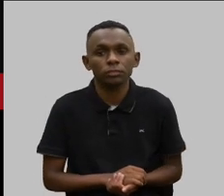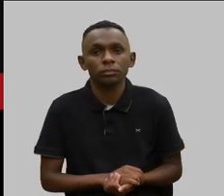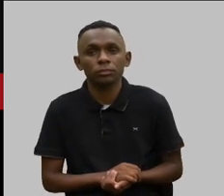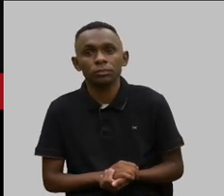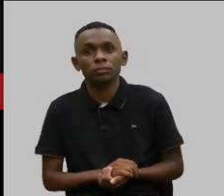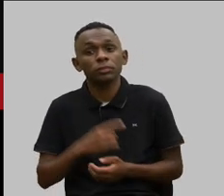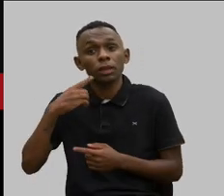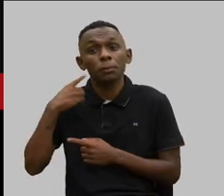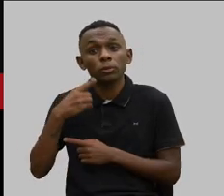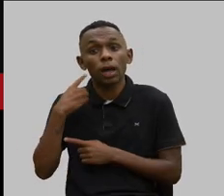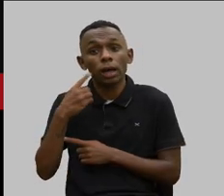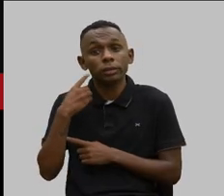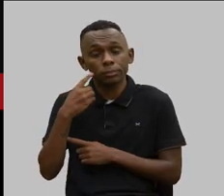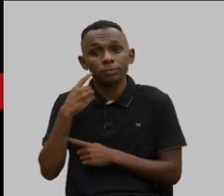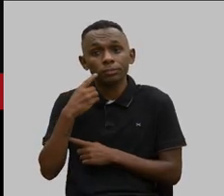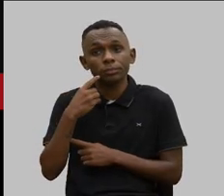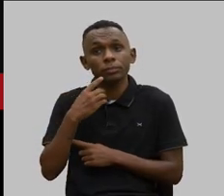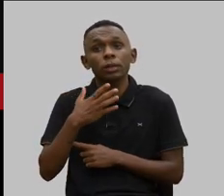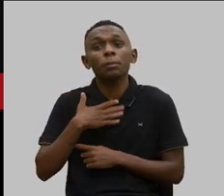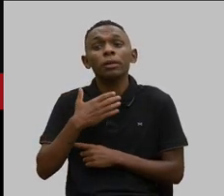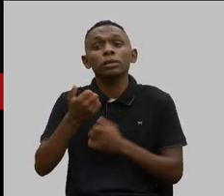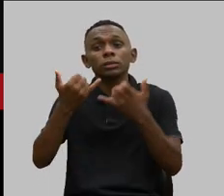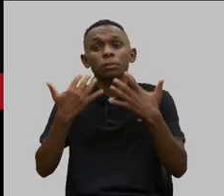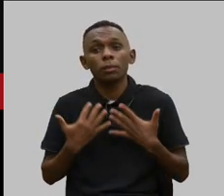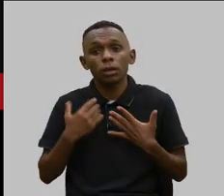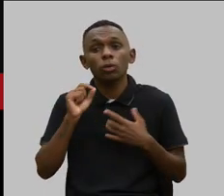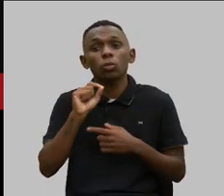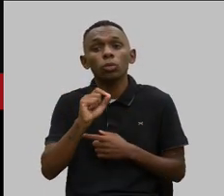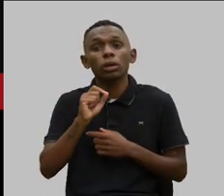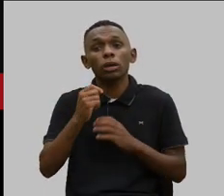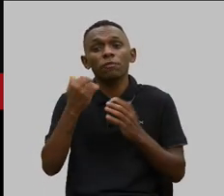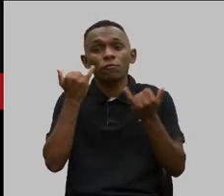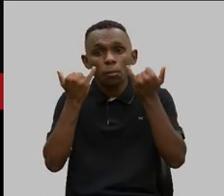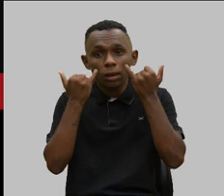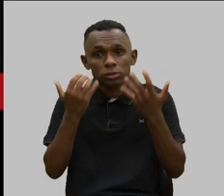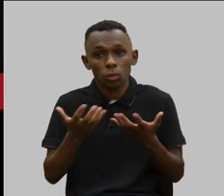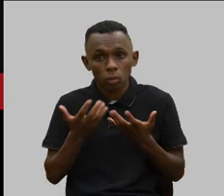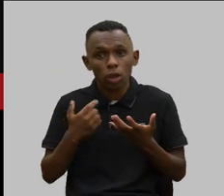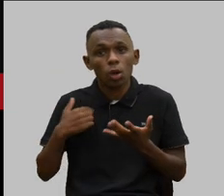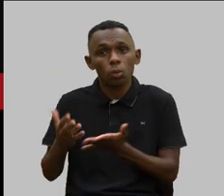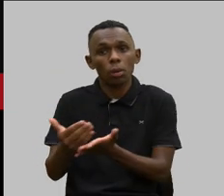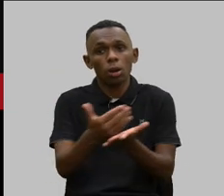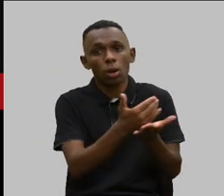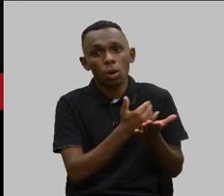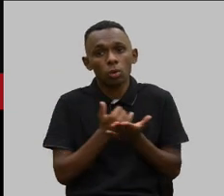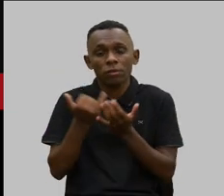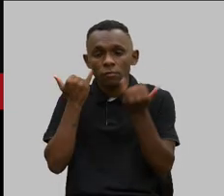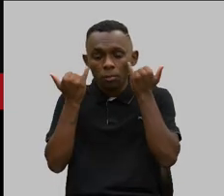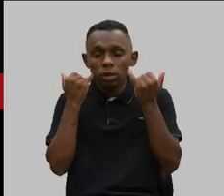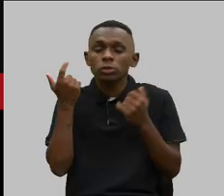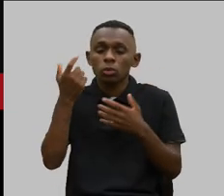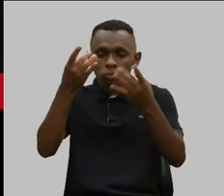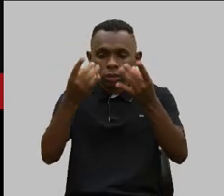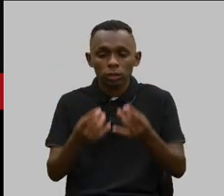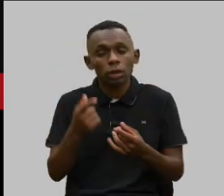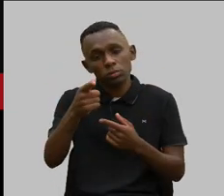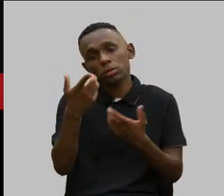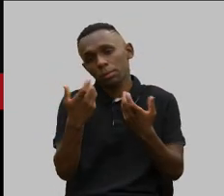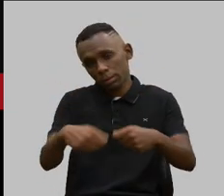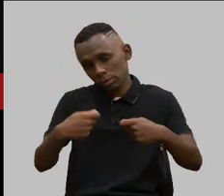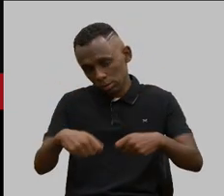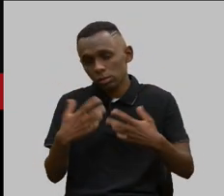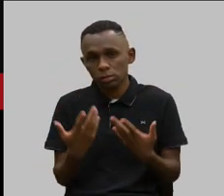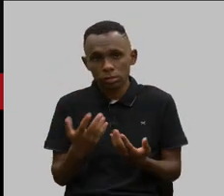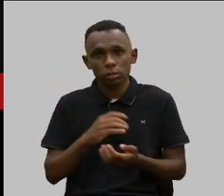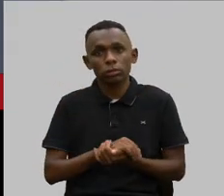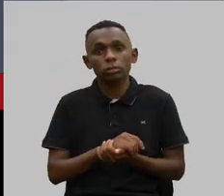deputada me fala exatamente o que você quer porque eu consigo extrair os dados que você precisa a quantidade de